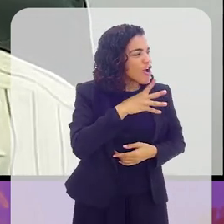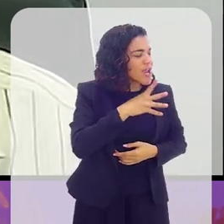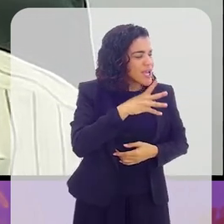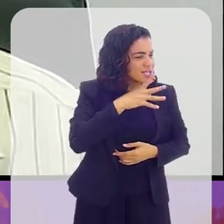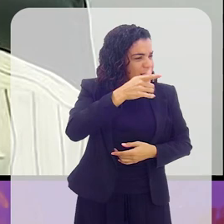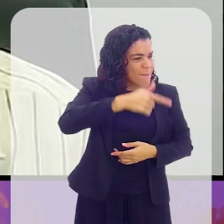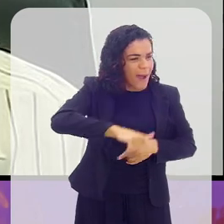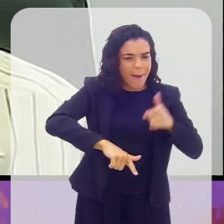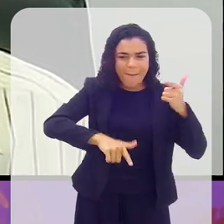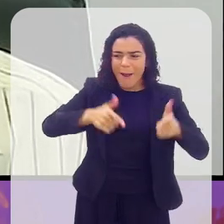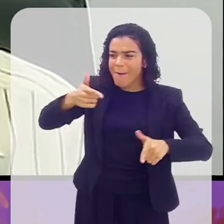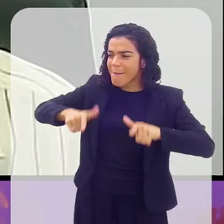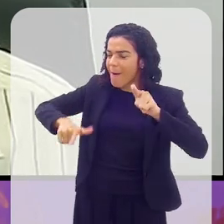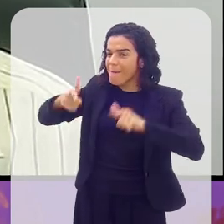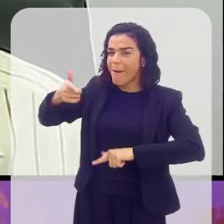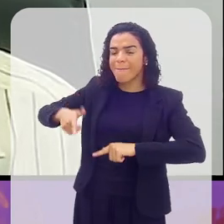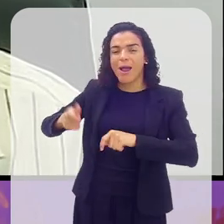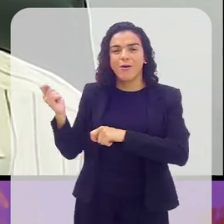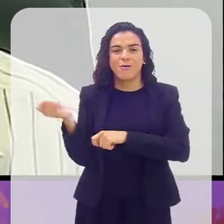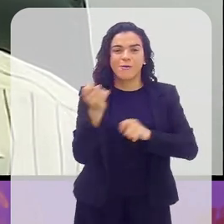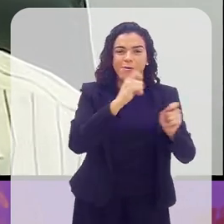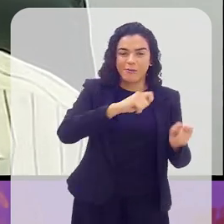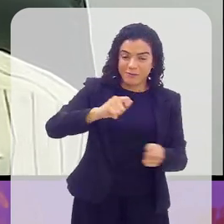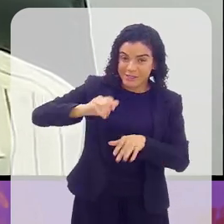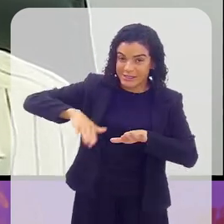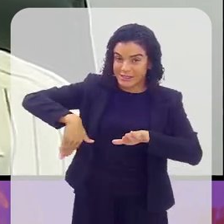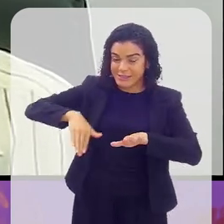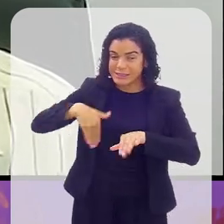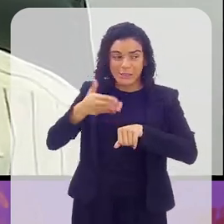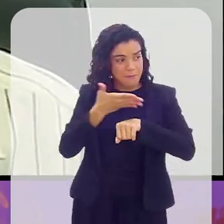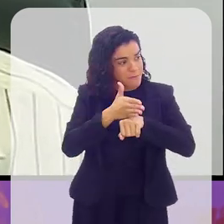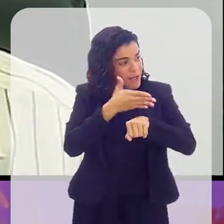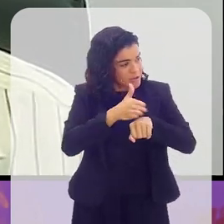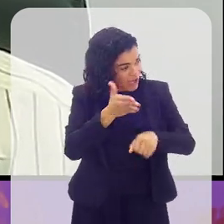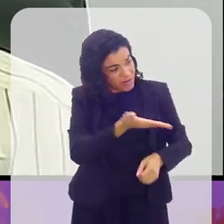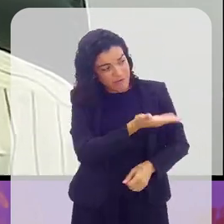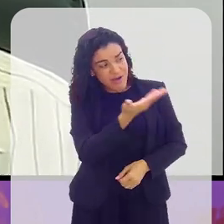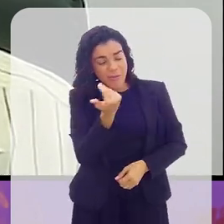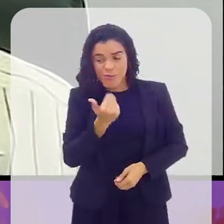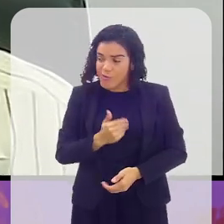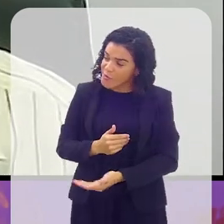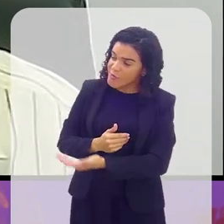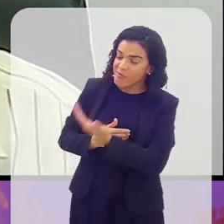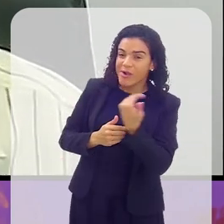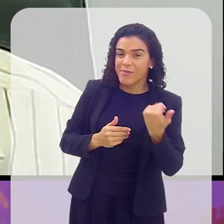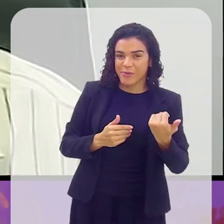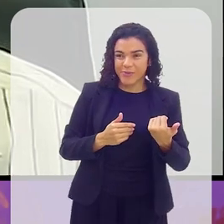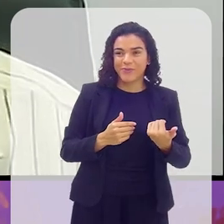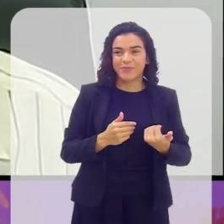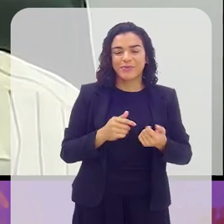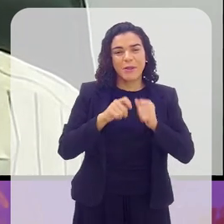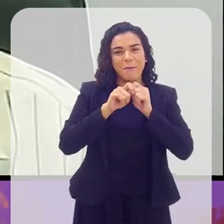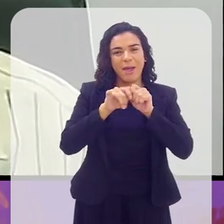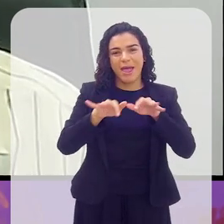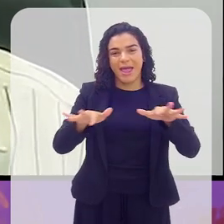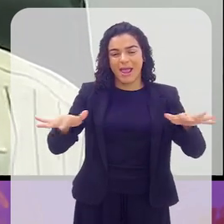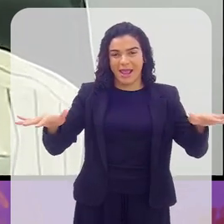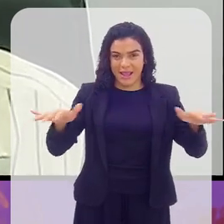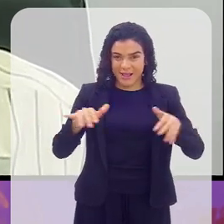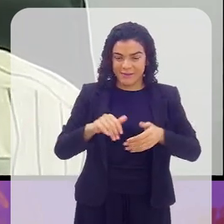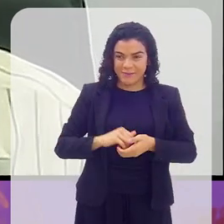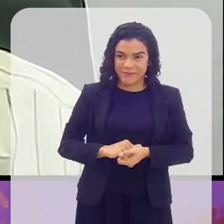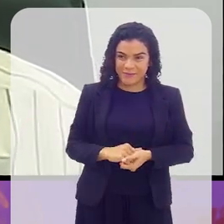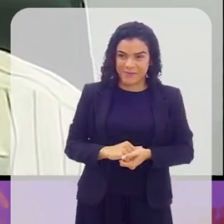a necessidade de conhecerem cada vez mais o bit-tênis e praticar esse esporte